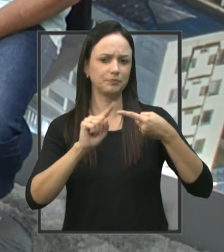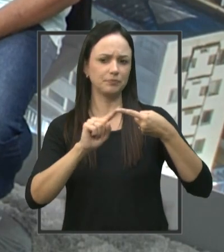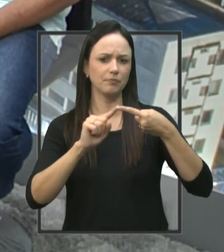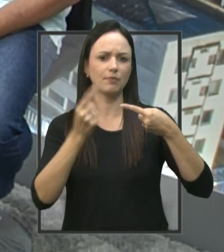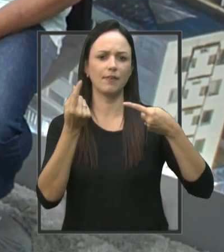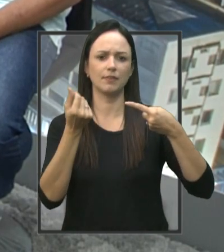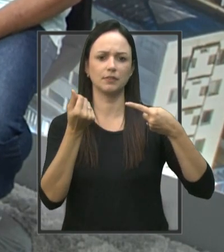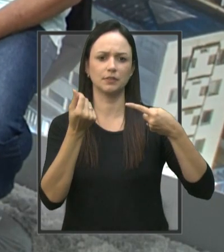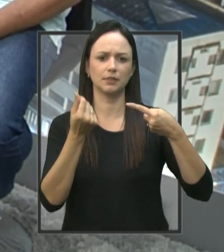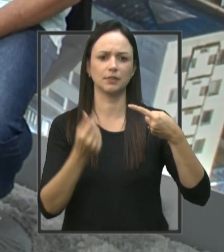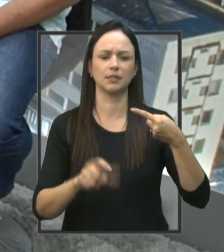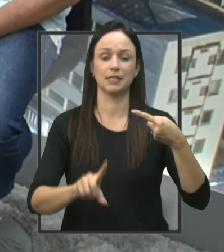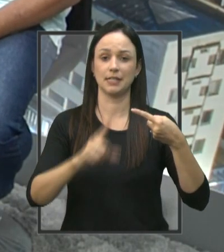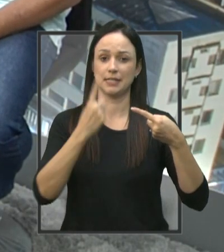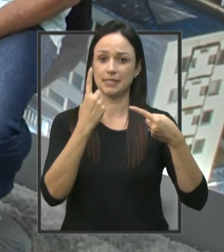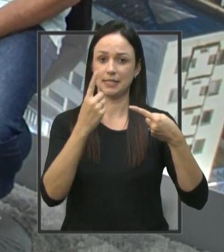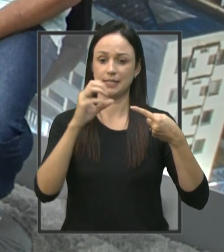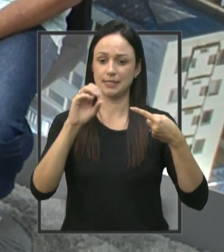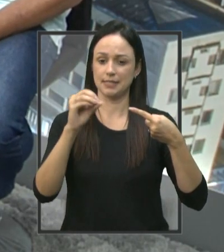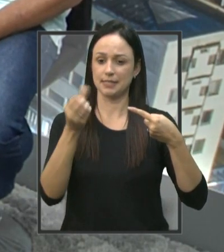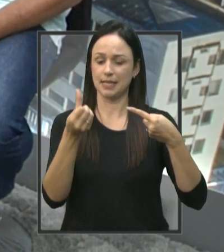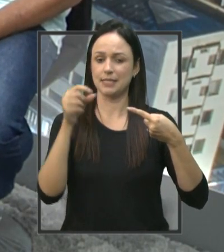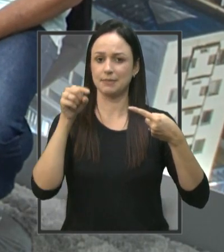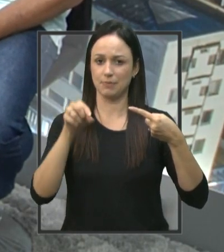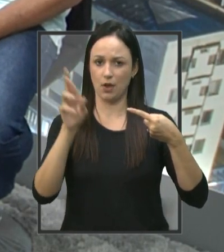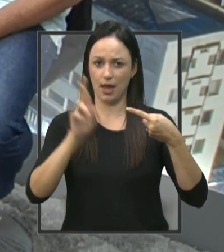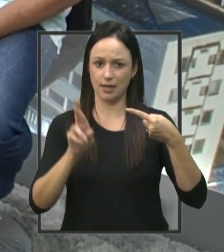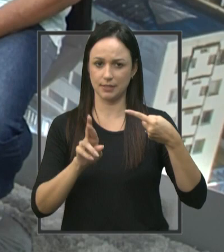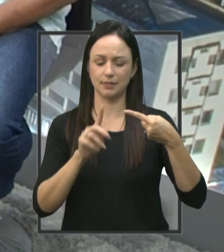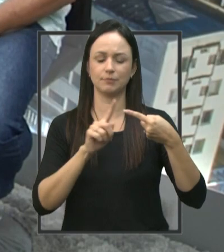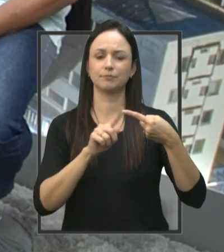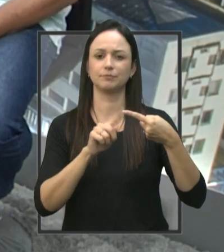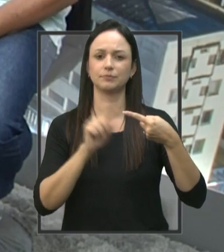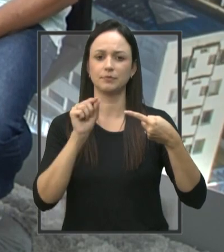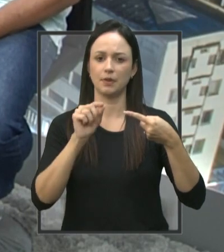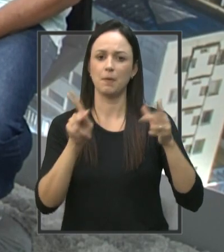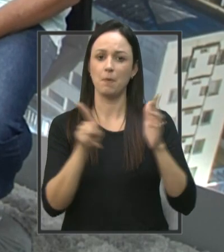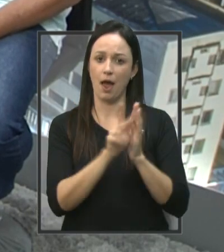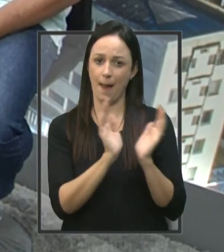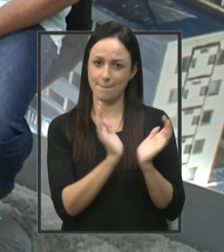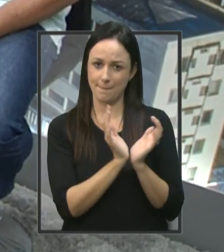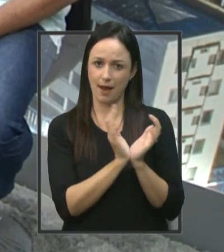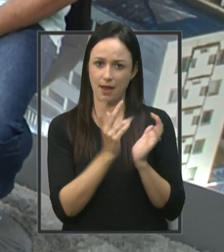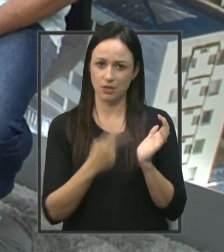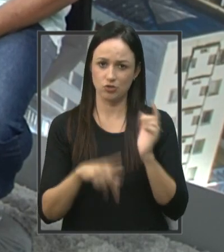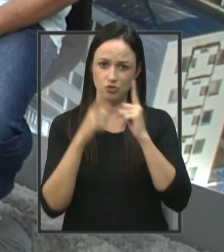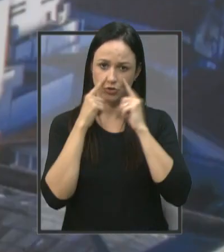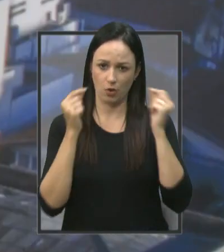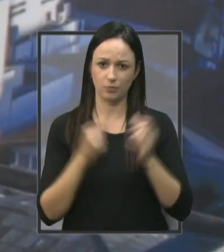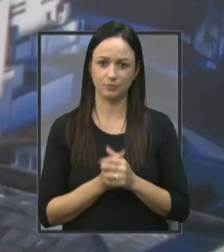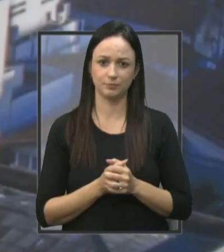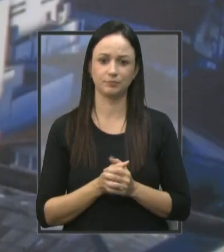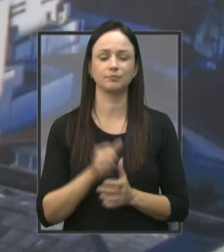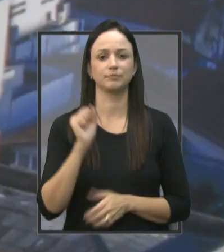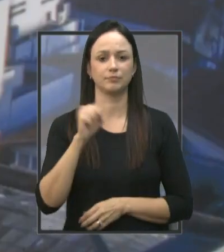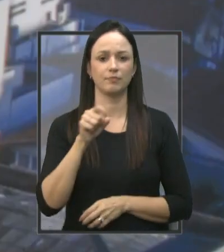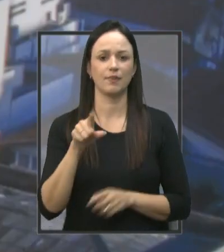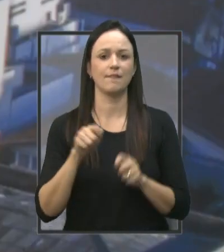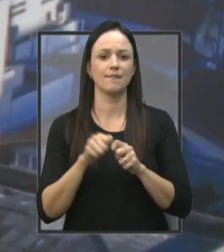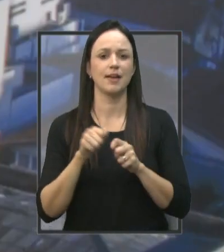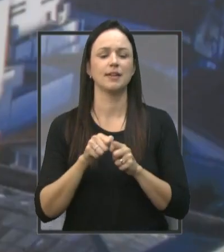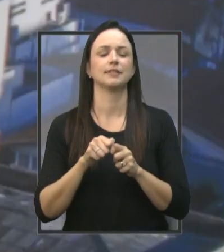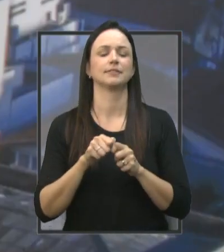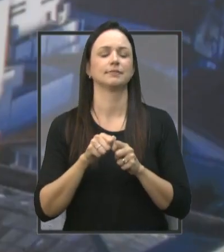valor De aproximadamente 106 mil reais E é destinada A pai Aqui de Isso Eles tem Feito um trabalho